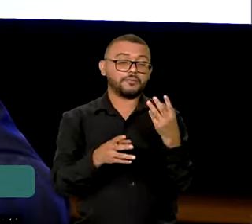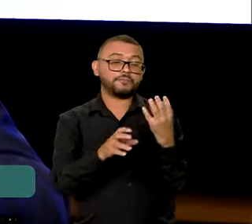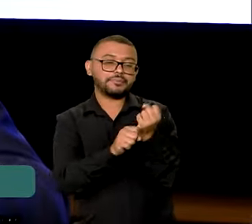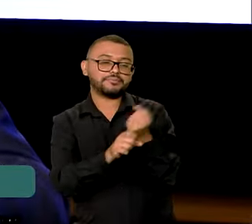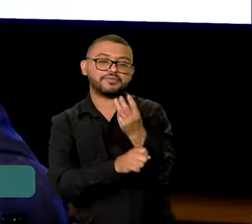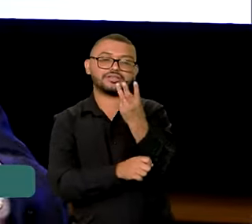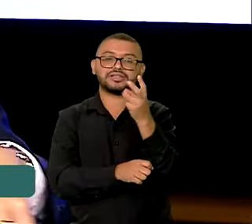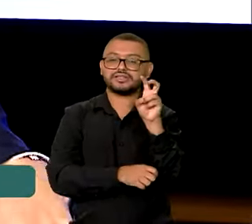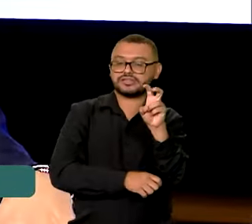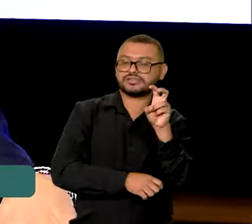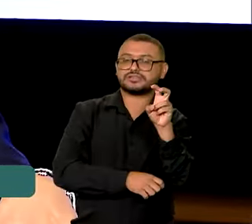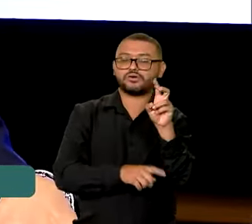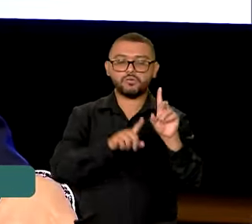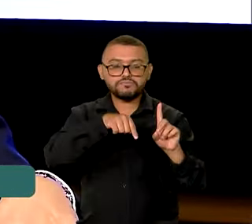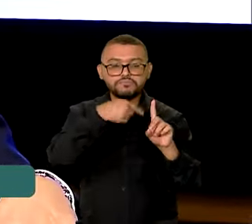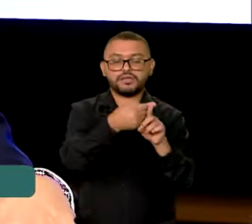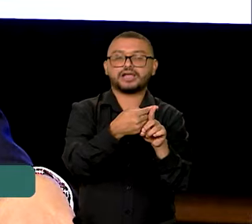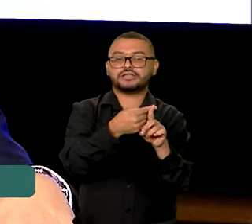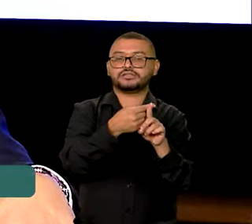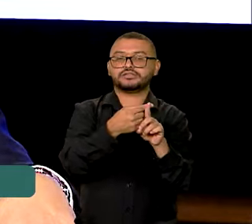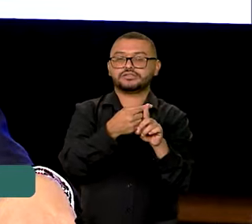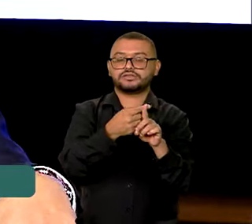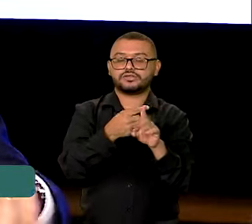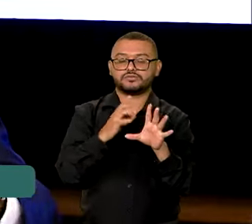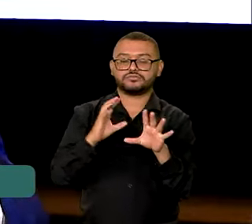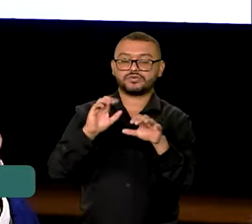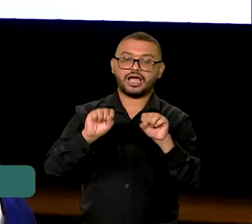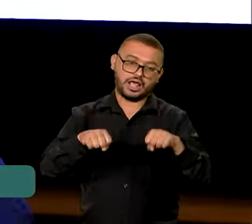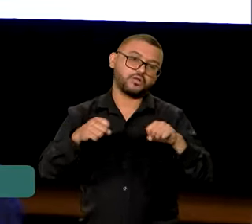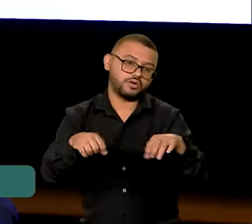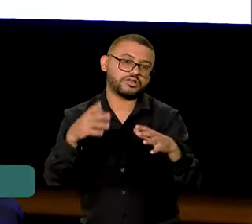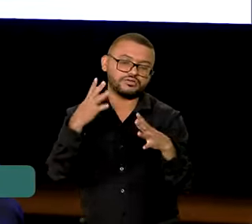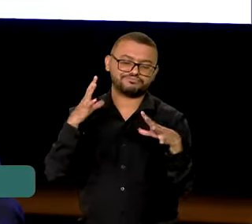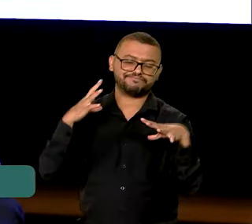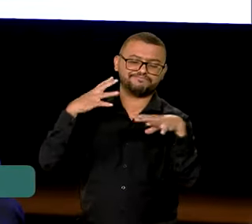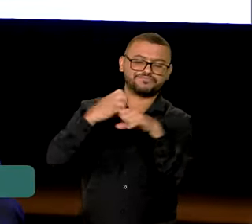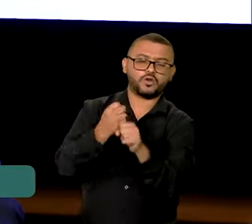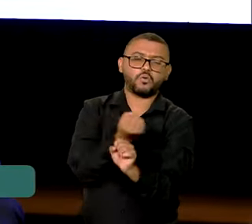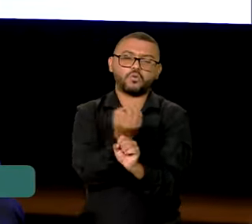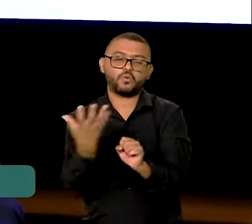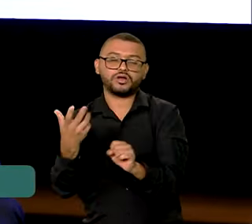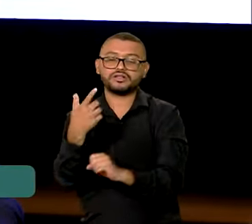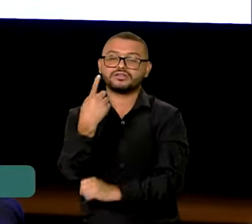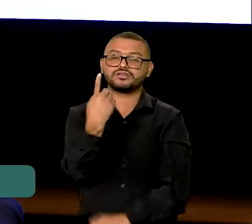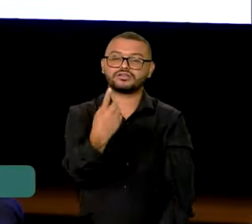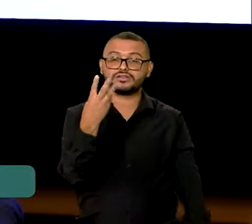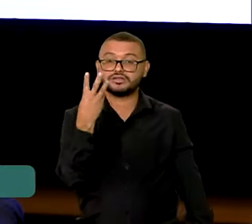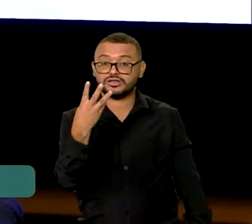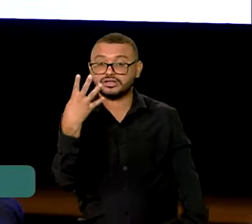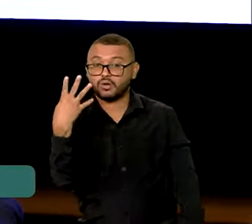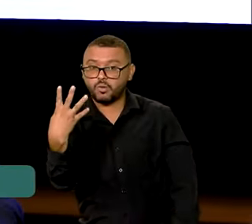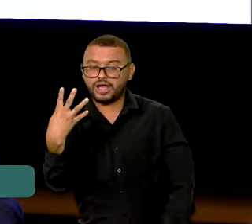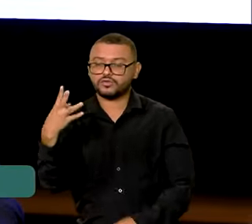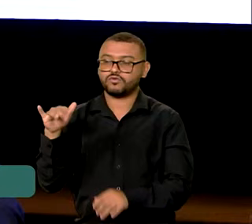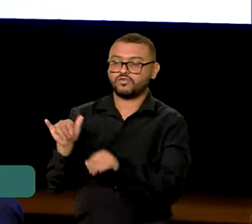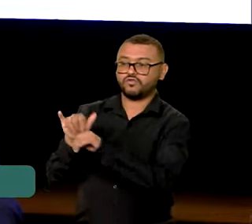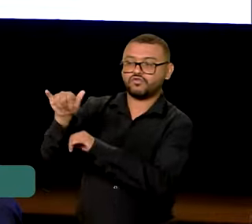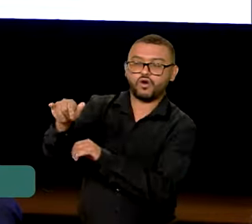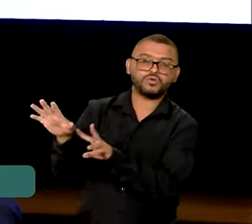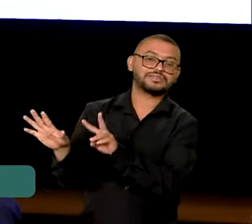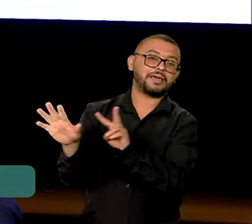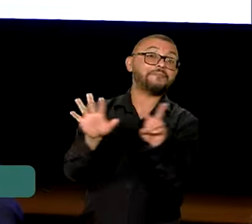voos em Canoas. Nós estamos falando aí de um montante de 134 voos